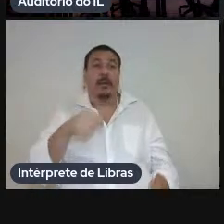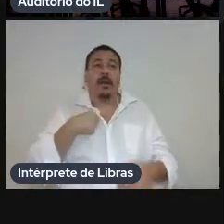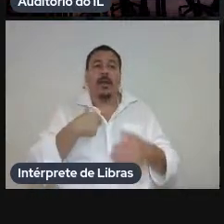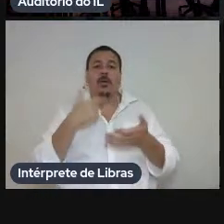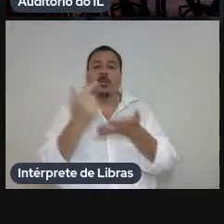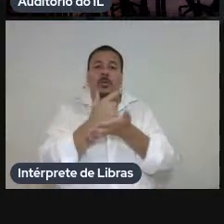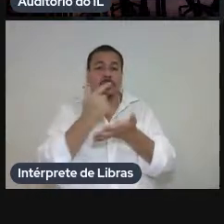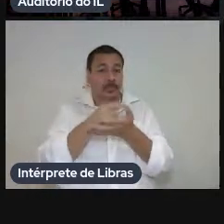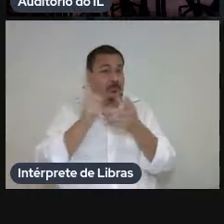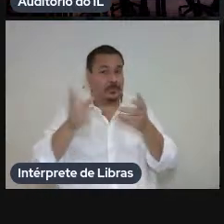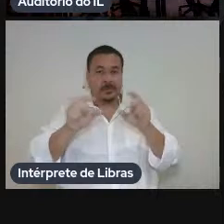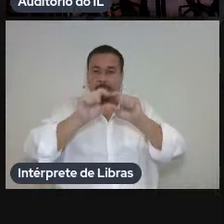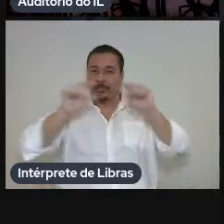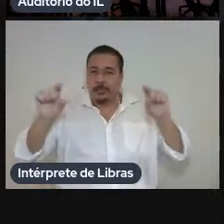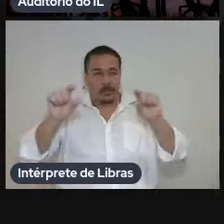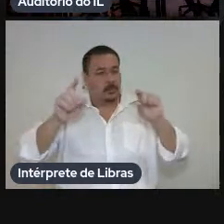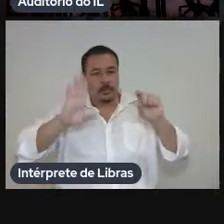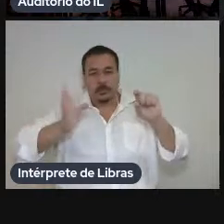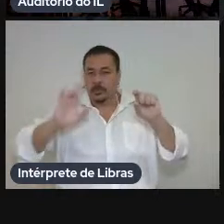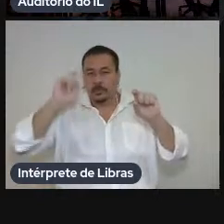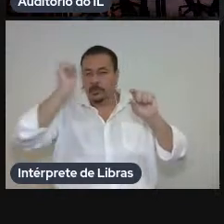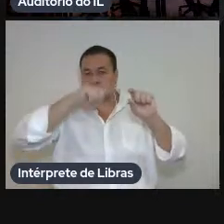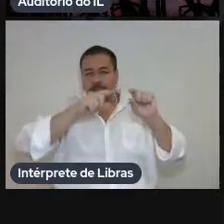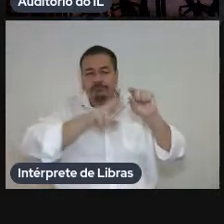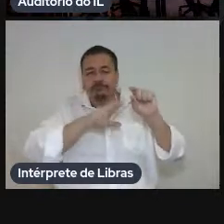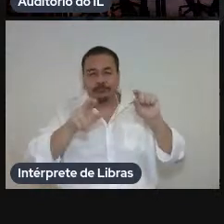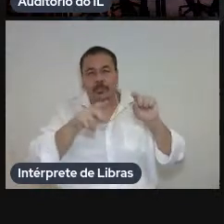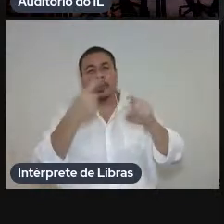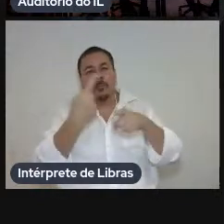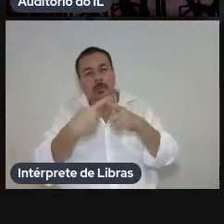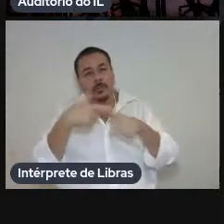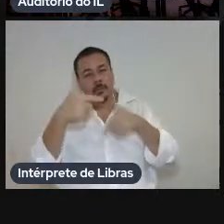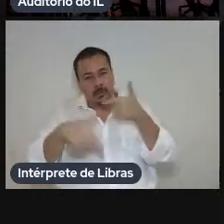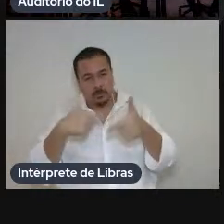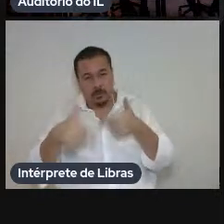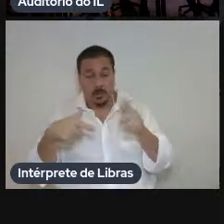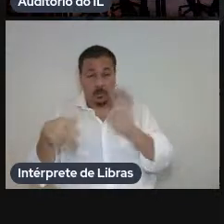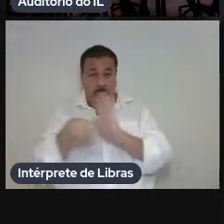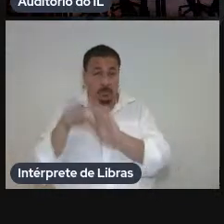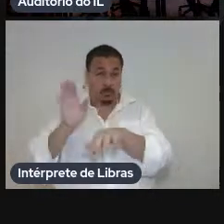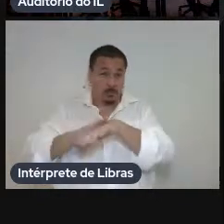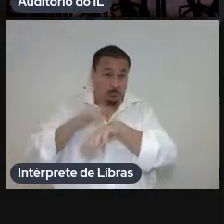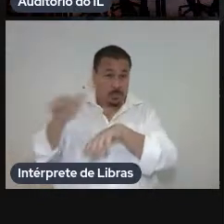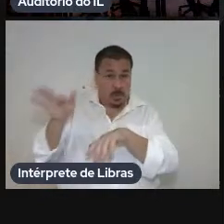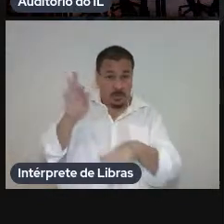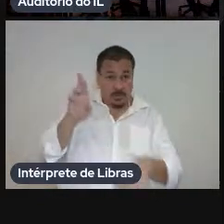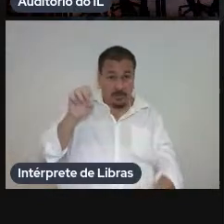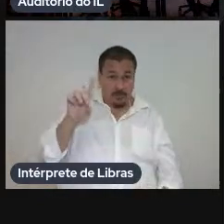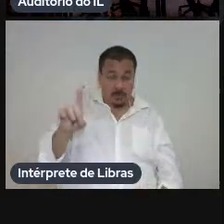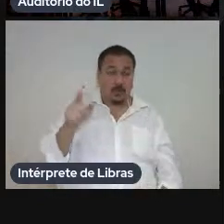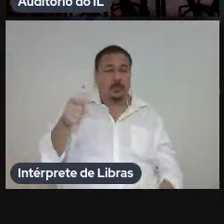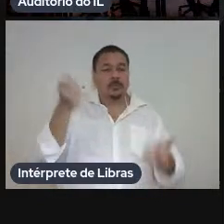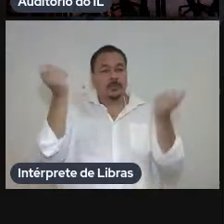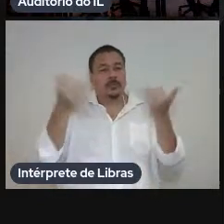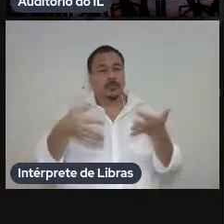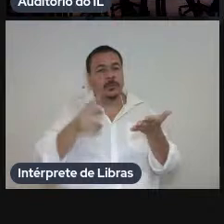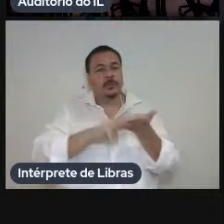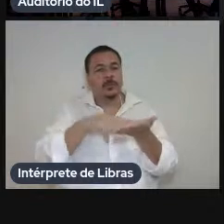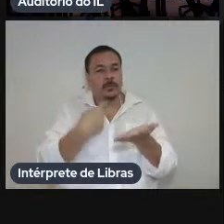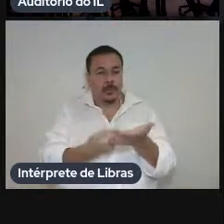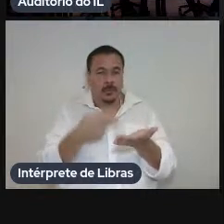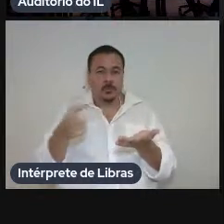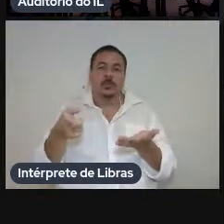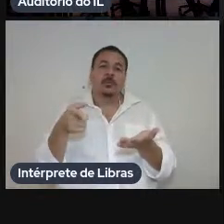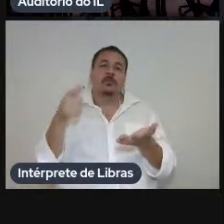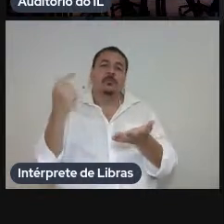no capítulo inicial do livro quando Freud está falando sobre a tradução dessa